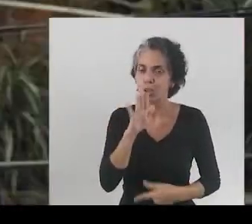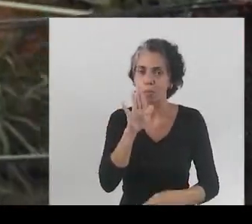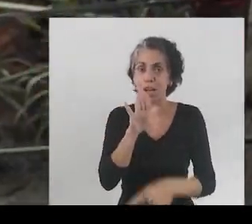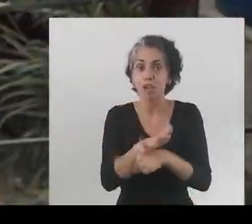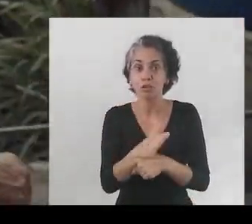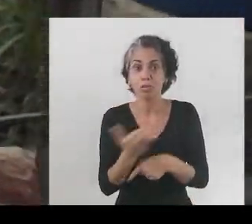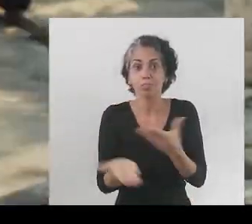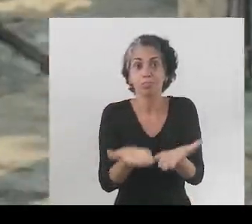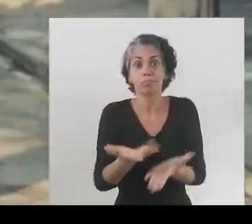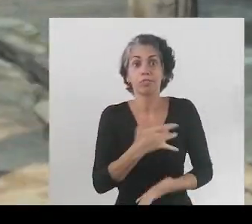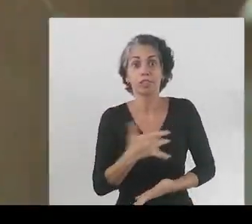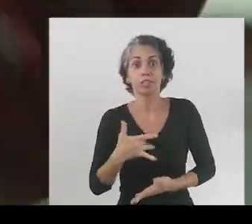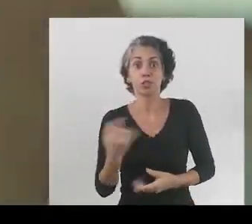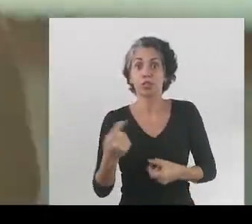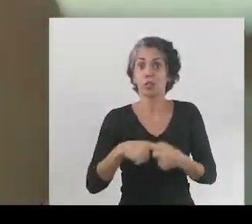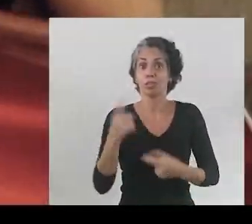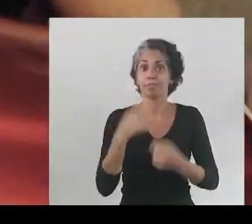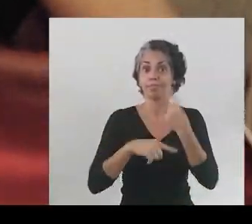Paes chegando.